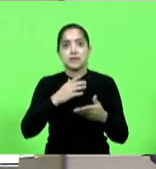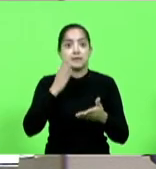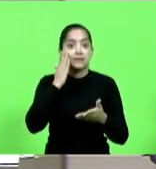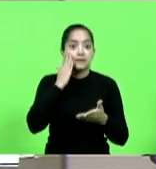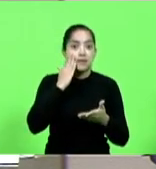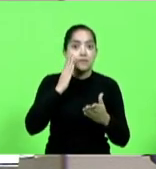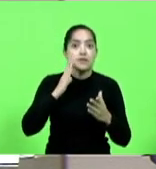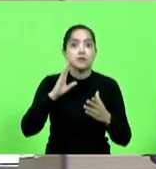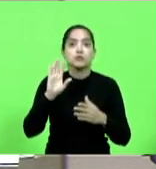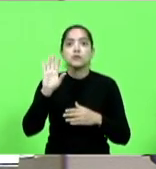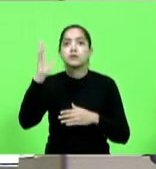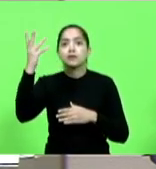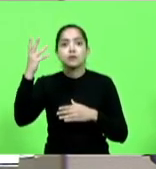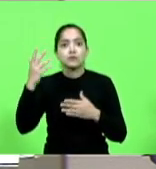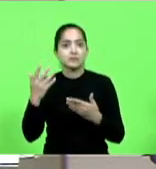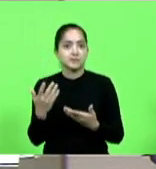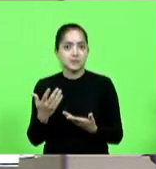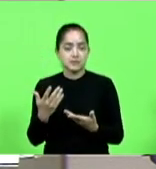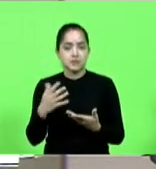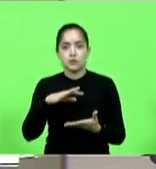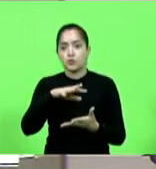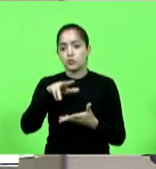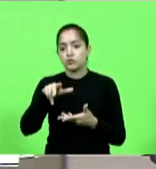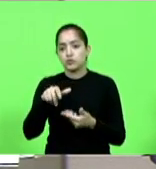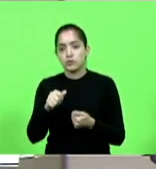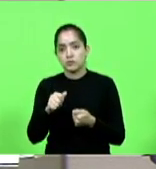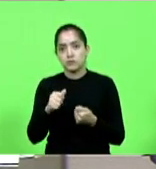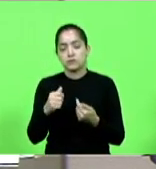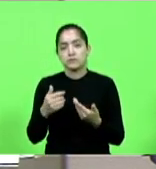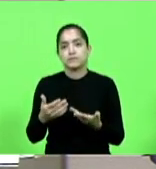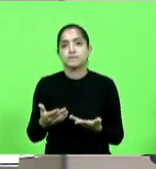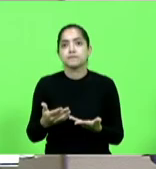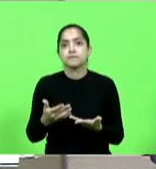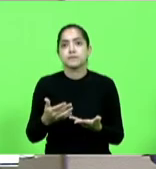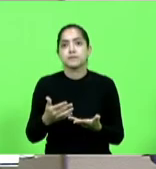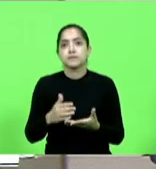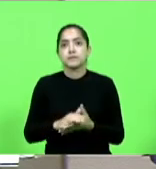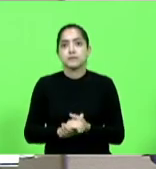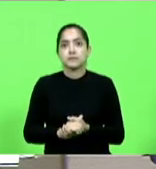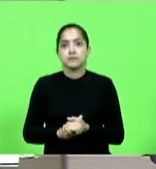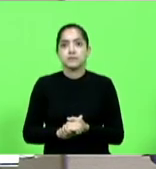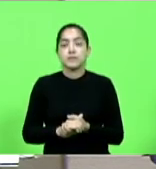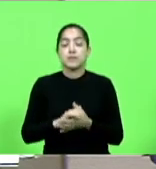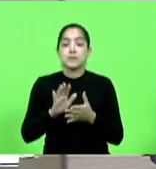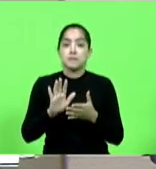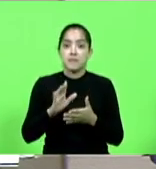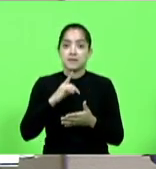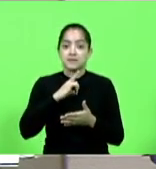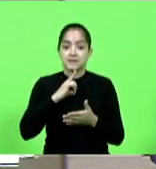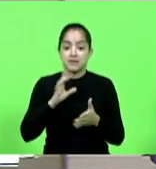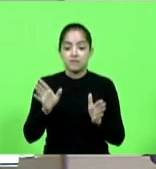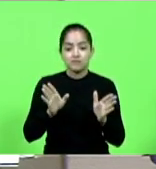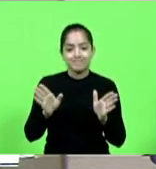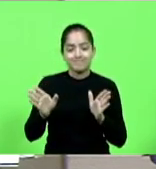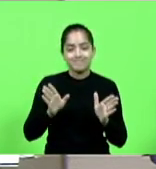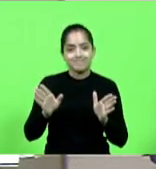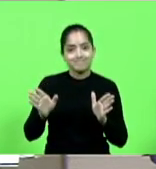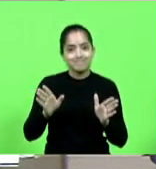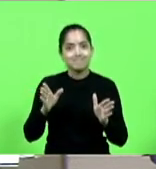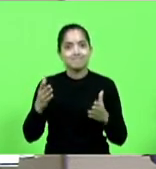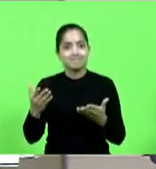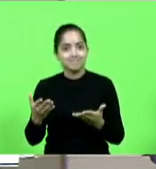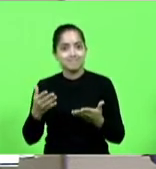acontecendo lá no outro lado do mundo mas teve um período em que para as pessoas